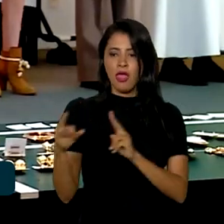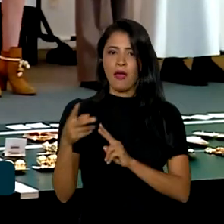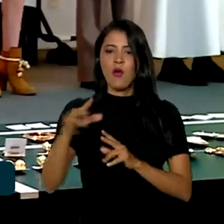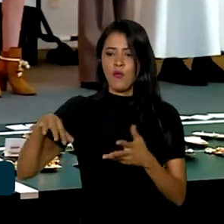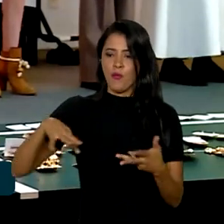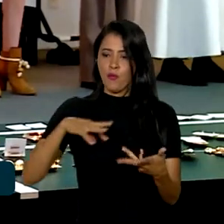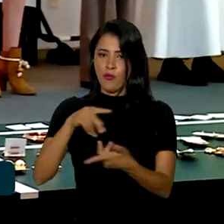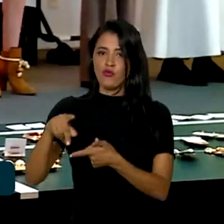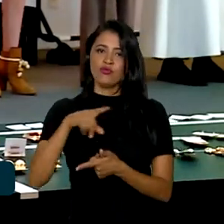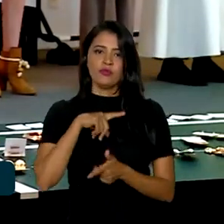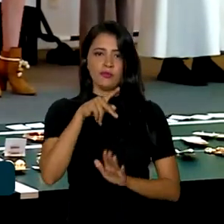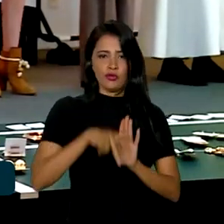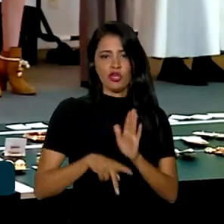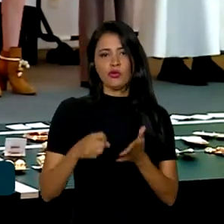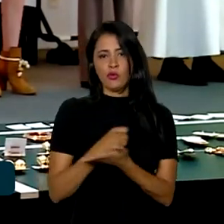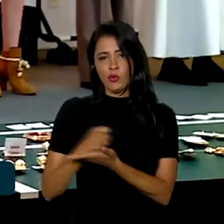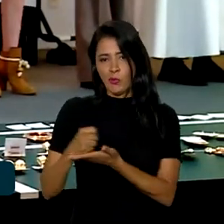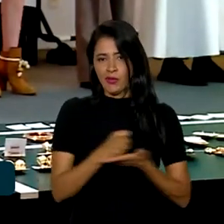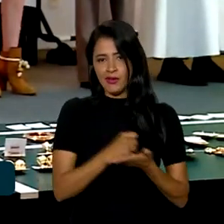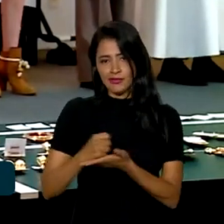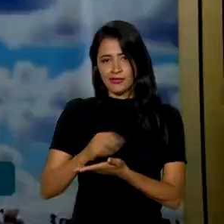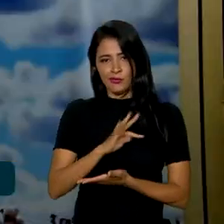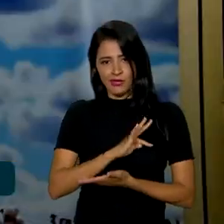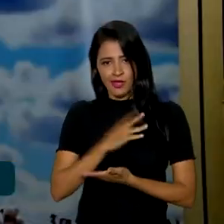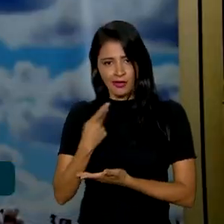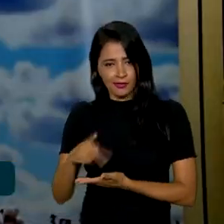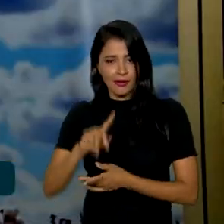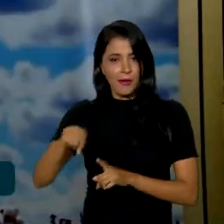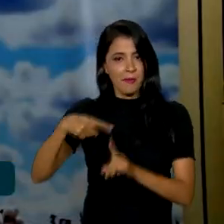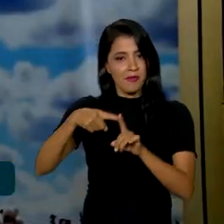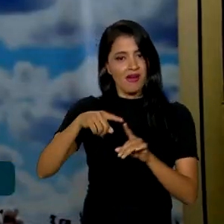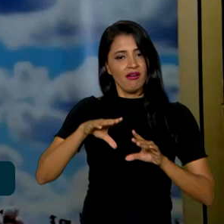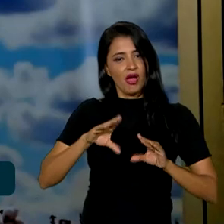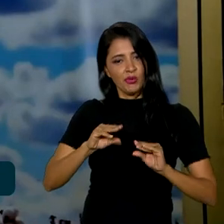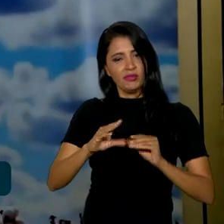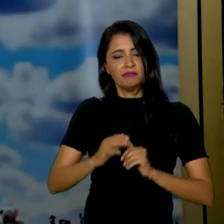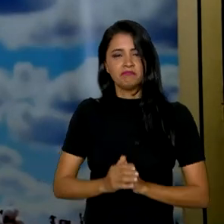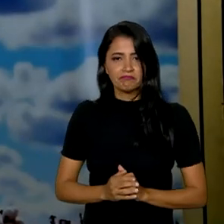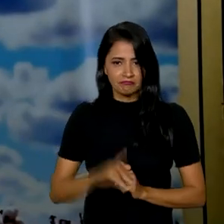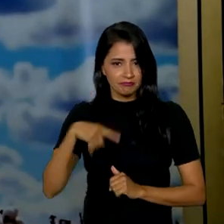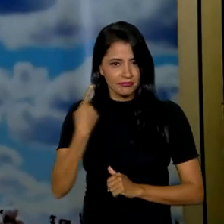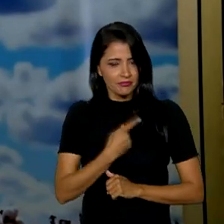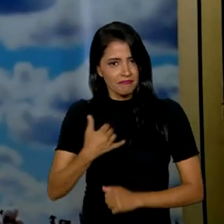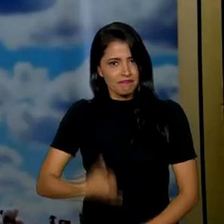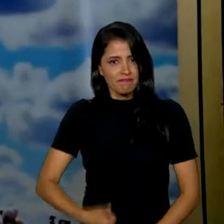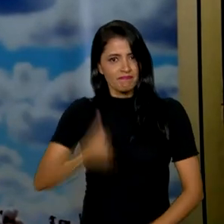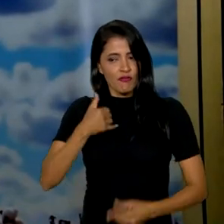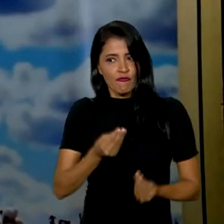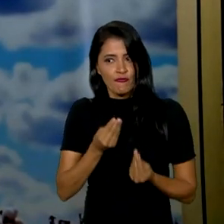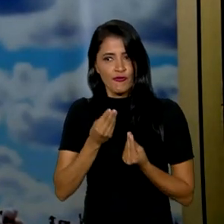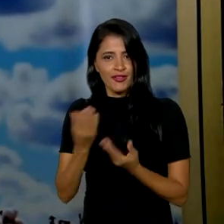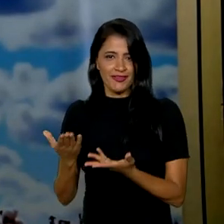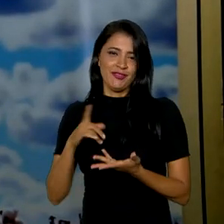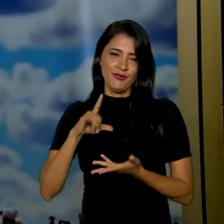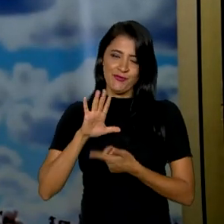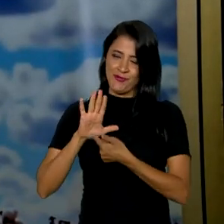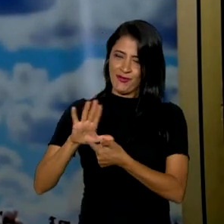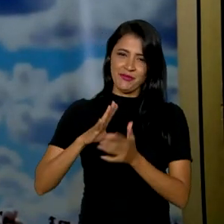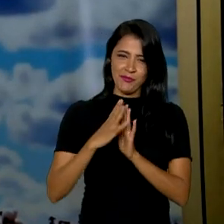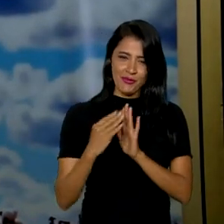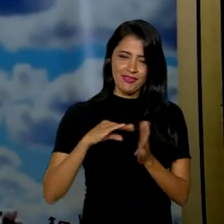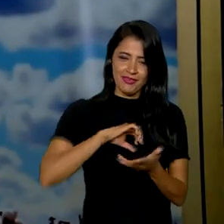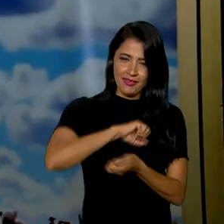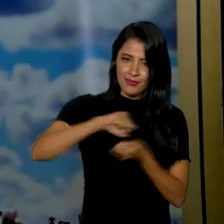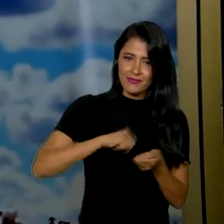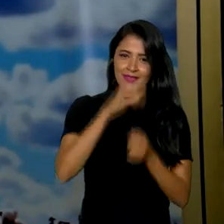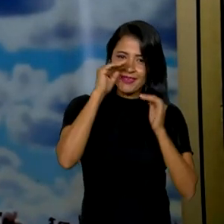o mundo no projeto de cooperação técnica mais algodão. Hoje nós somos com orgulho o maior fornecedor de sustentabilidade e de uma pluma que respeita o